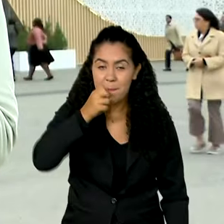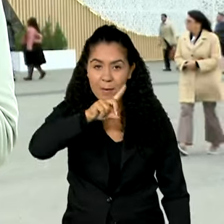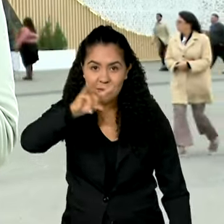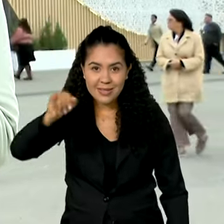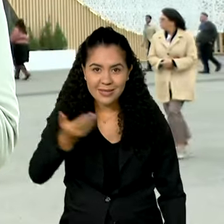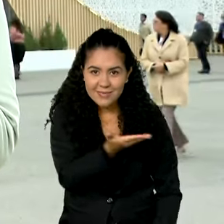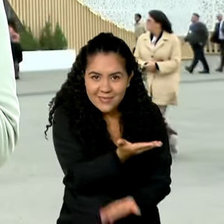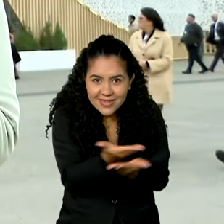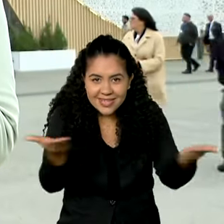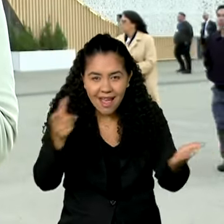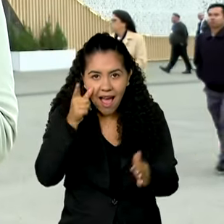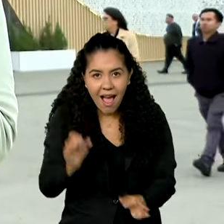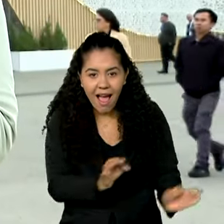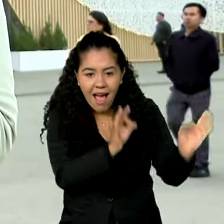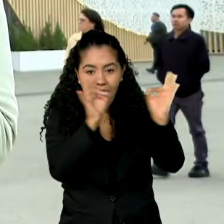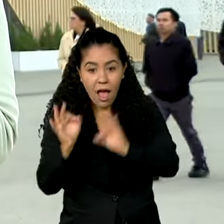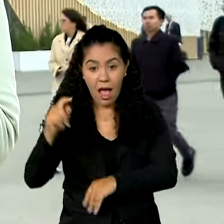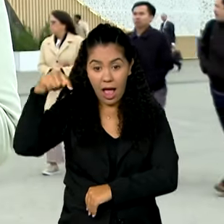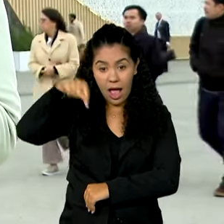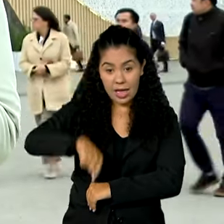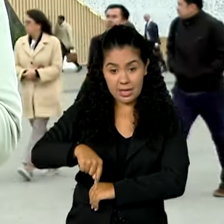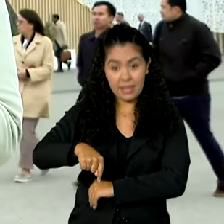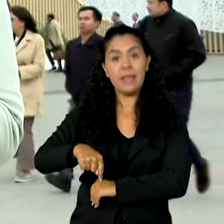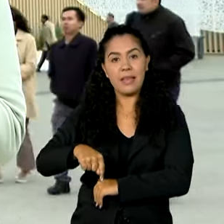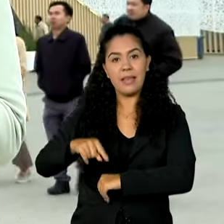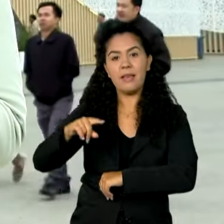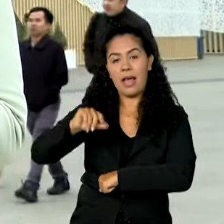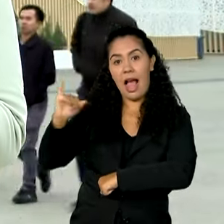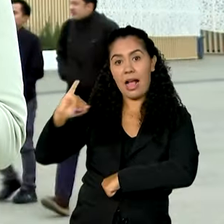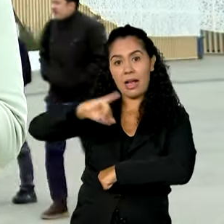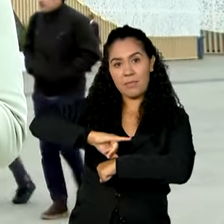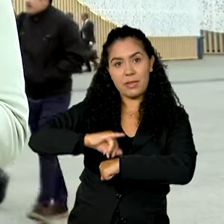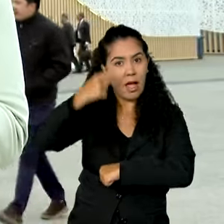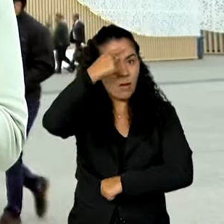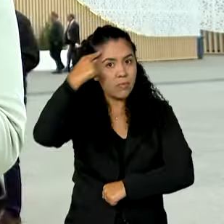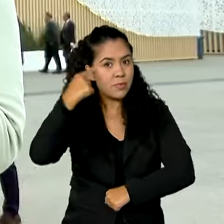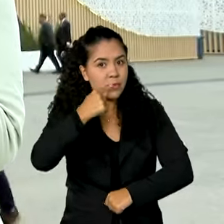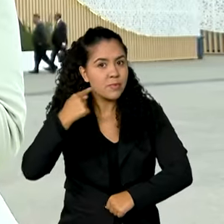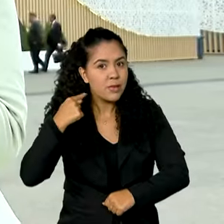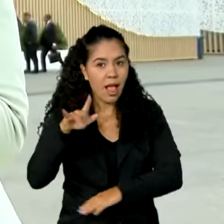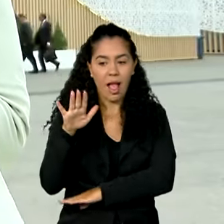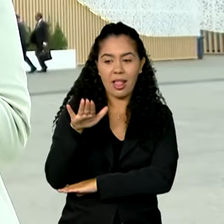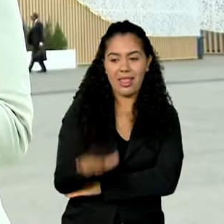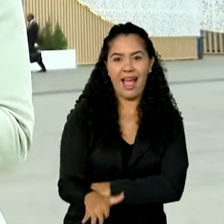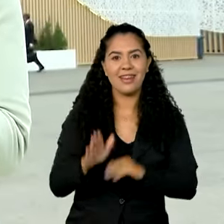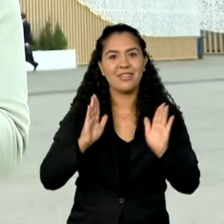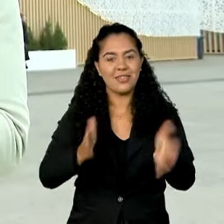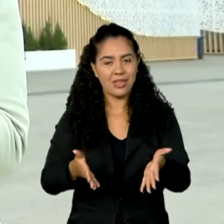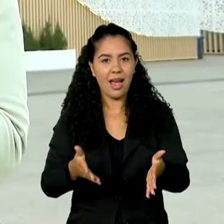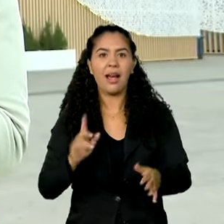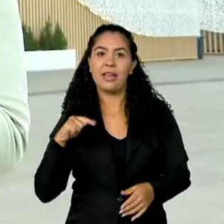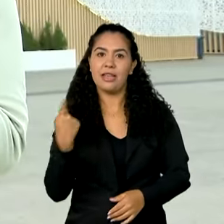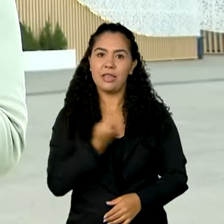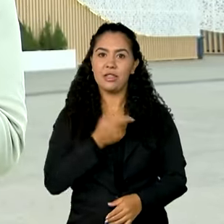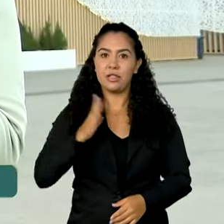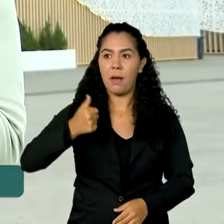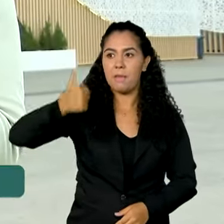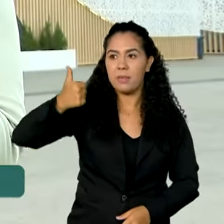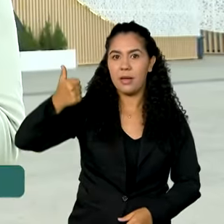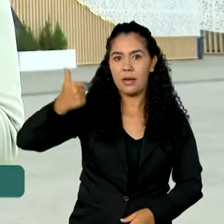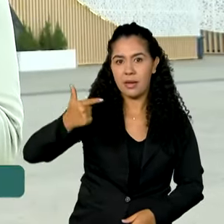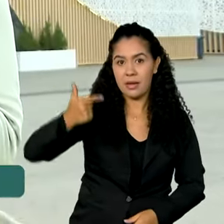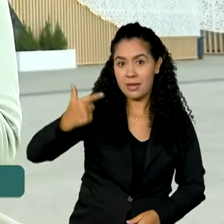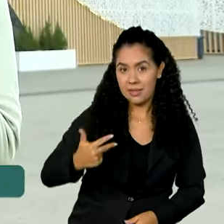que nos assistem. Olha, aqui em Baku já é boa tarde. E passamos da metade do terceiro dia de evento. A